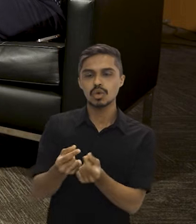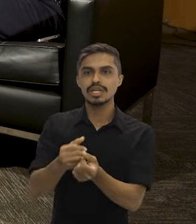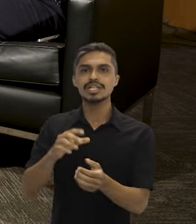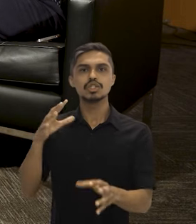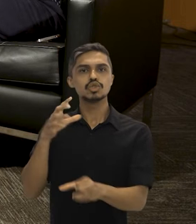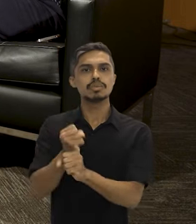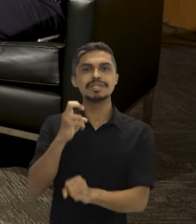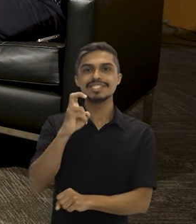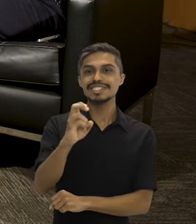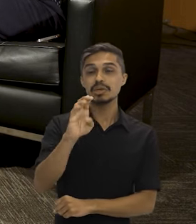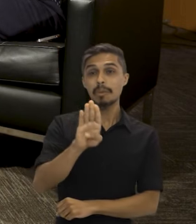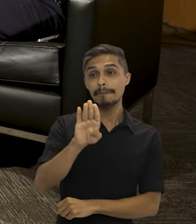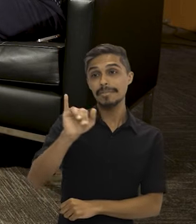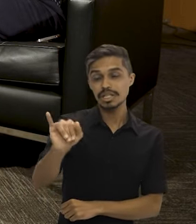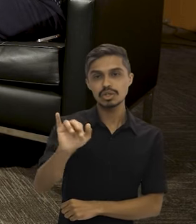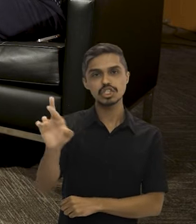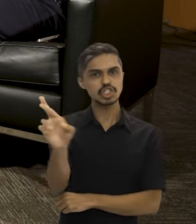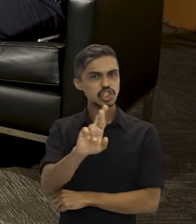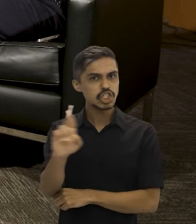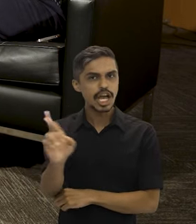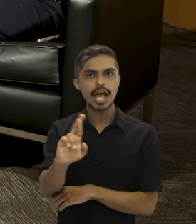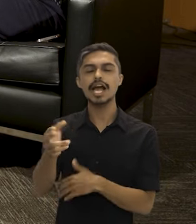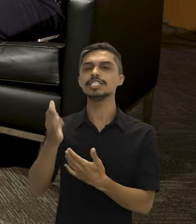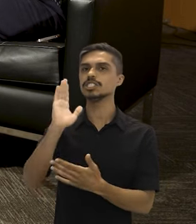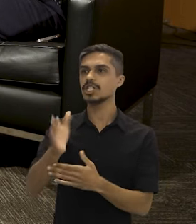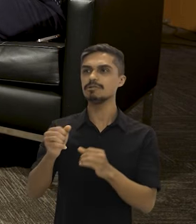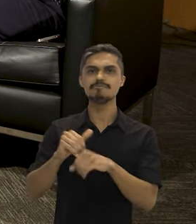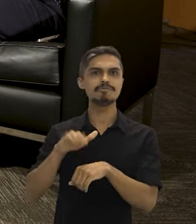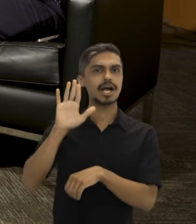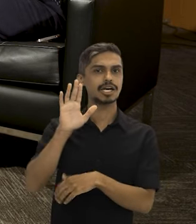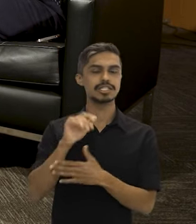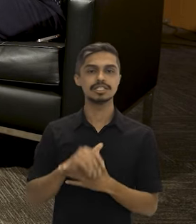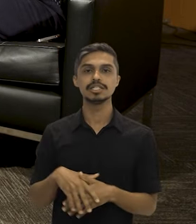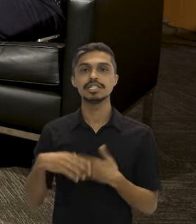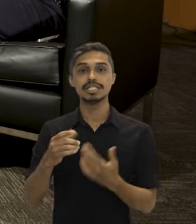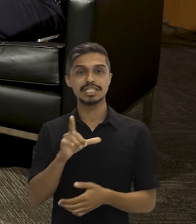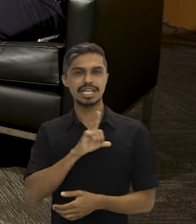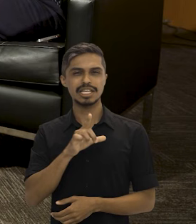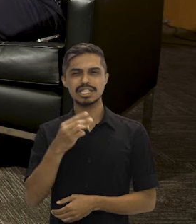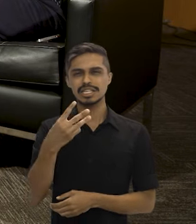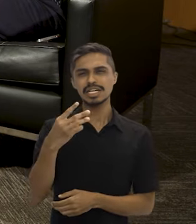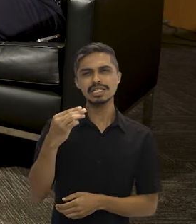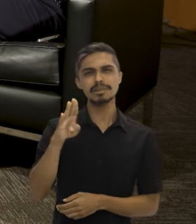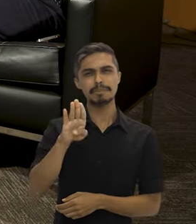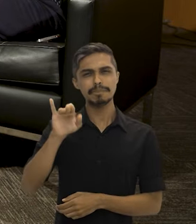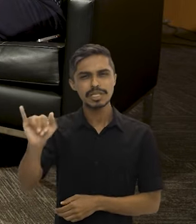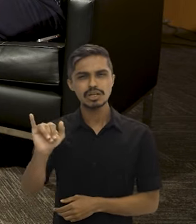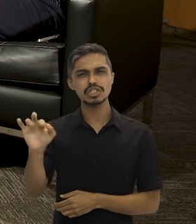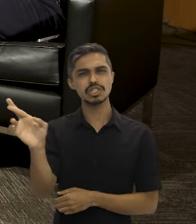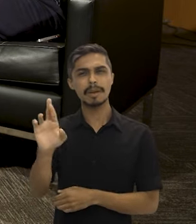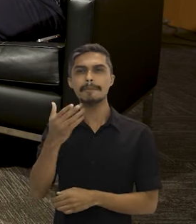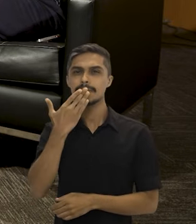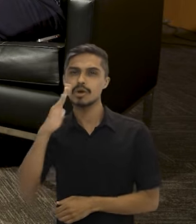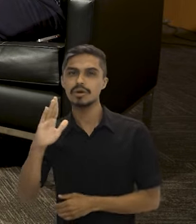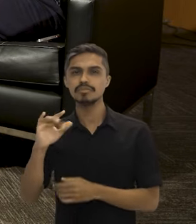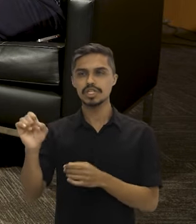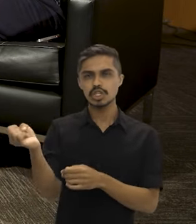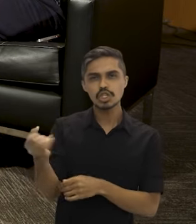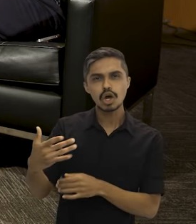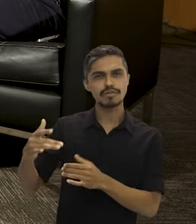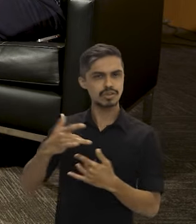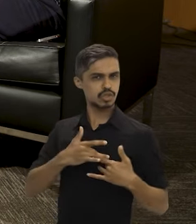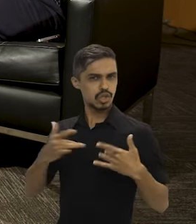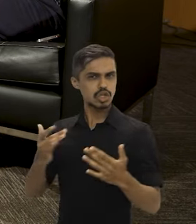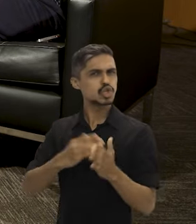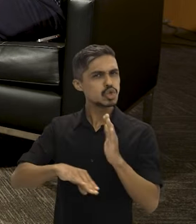já acumulou mais de 5 bilhões e 700 milhões de reais em recursos e tem outros quase 3 bilhões e meio prometidos em novas